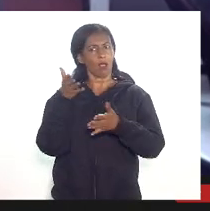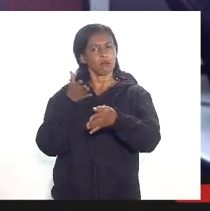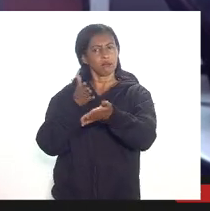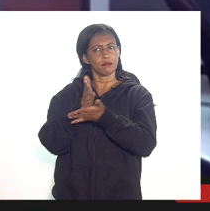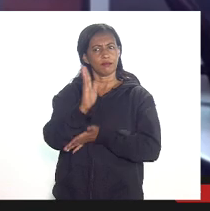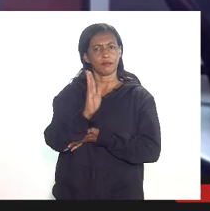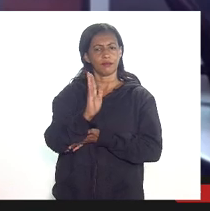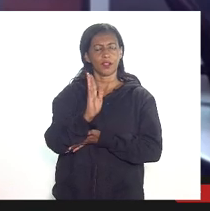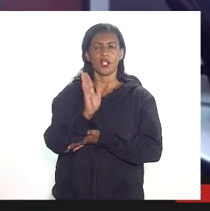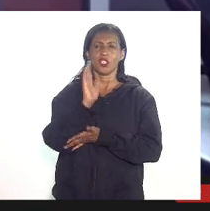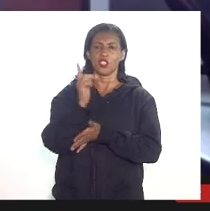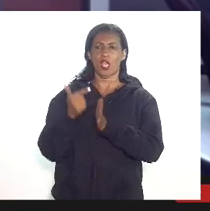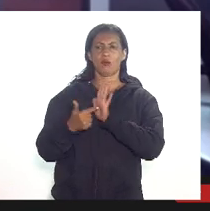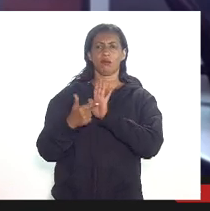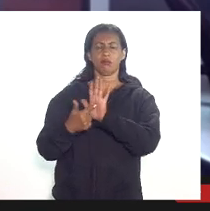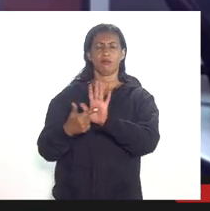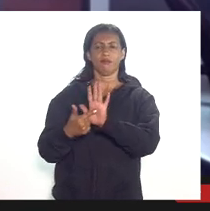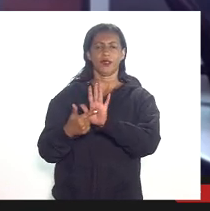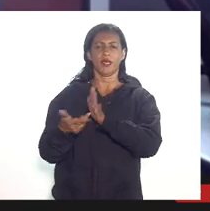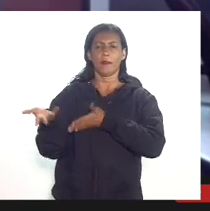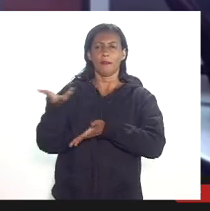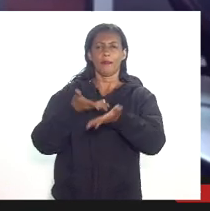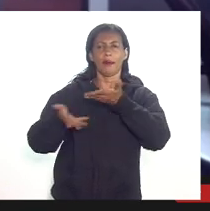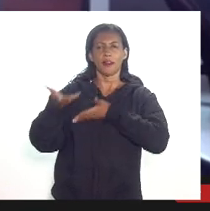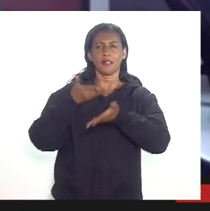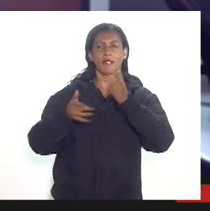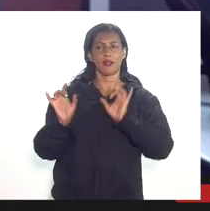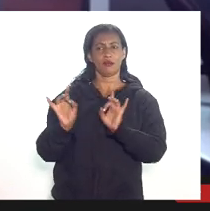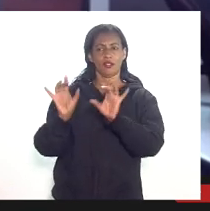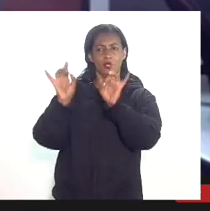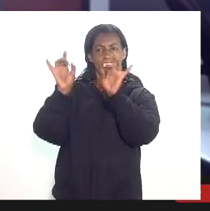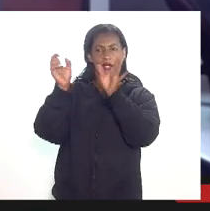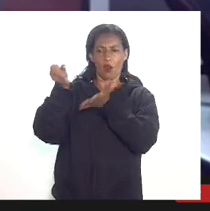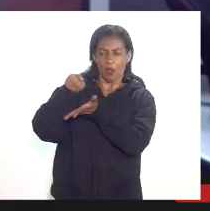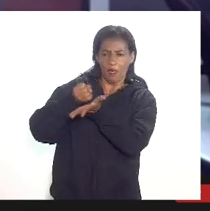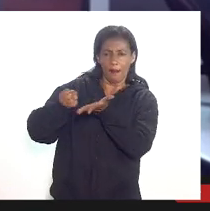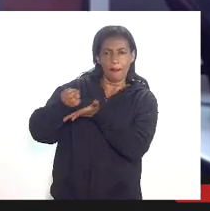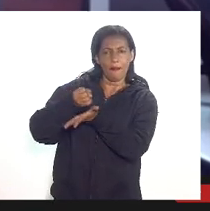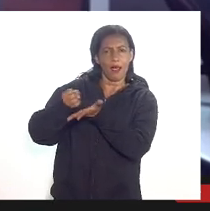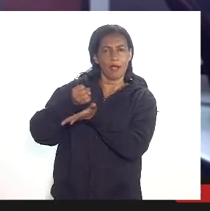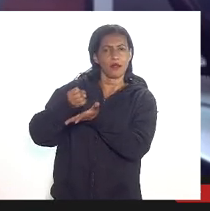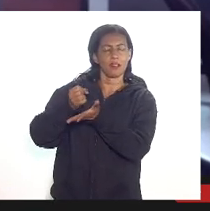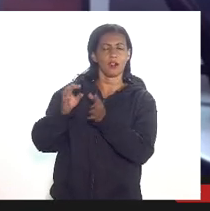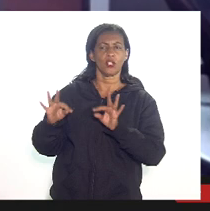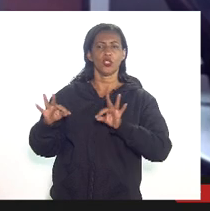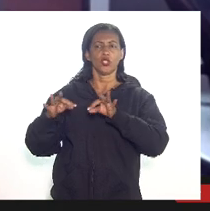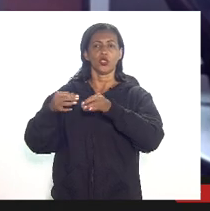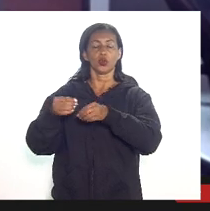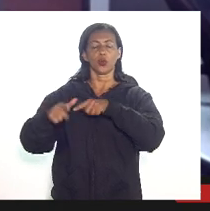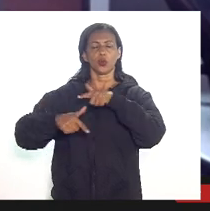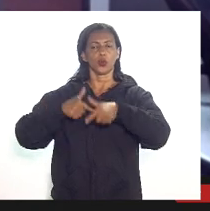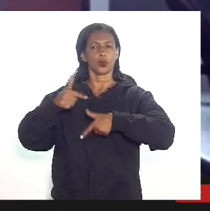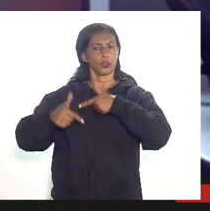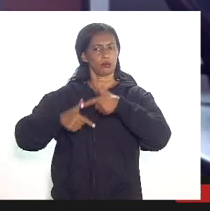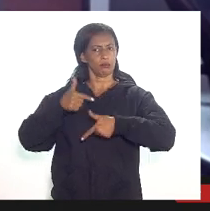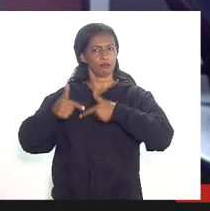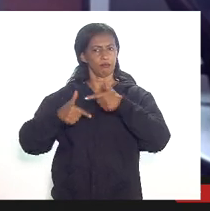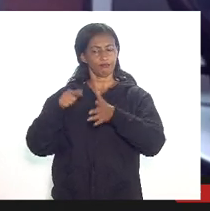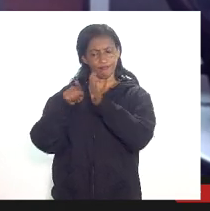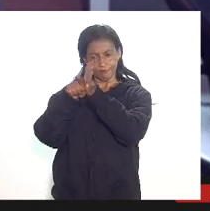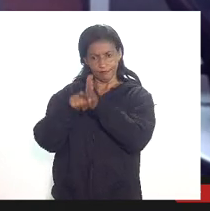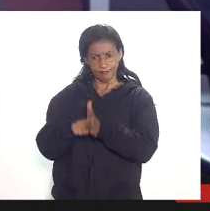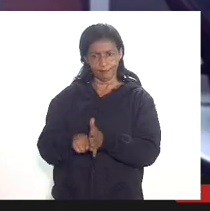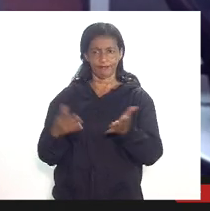famoso demonstrativo de apuração da participação especial que é a base de todo trabalho que a gente vai analisar